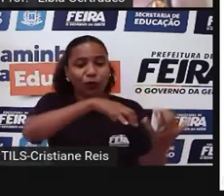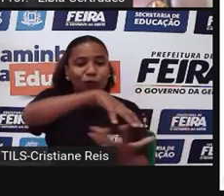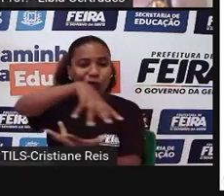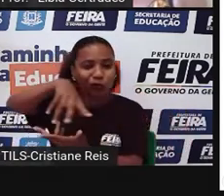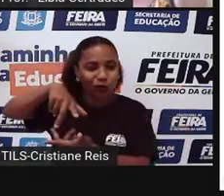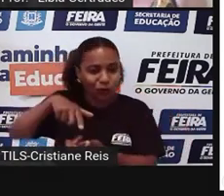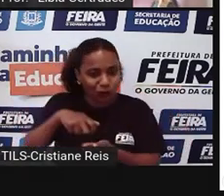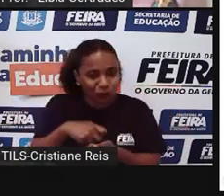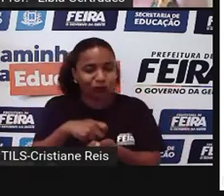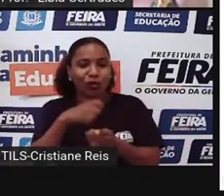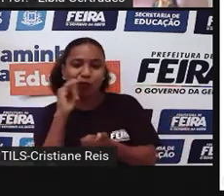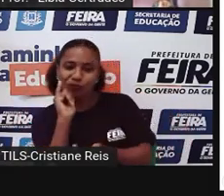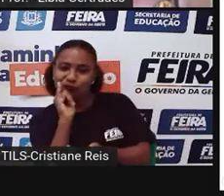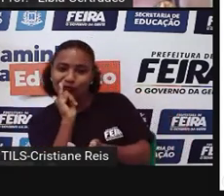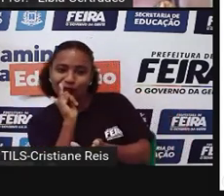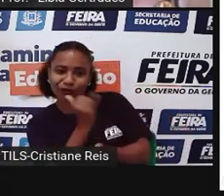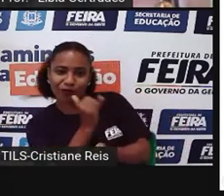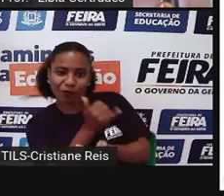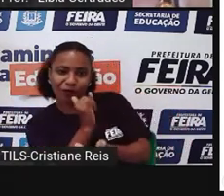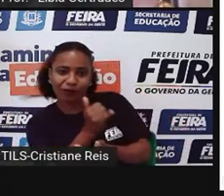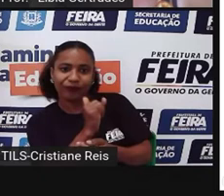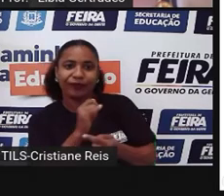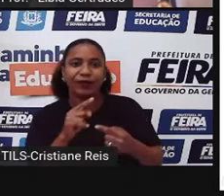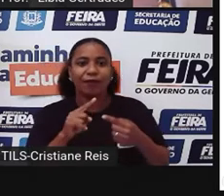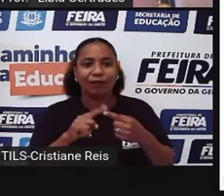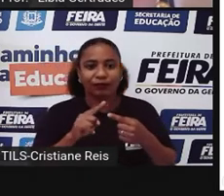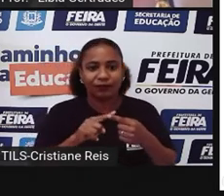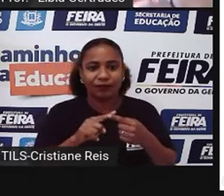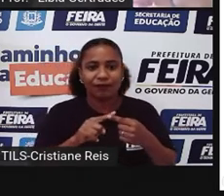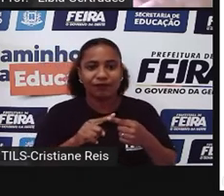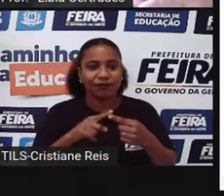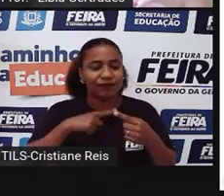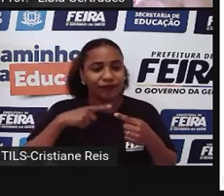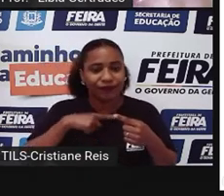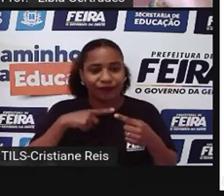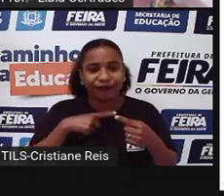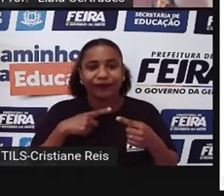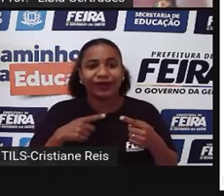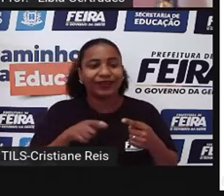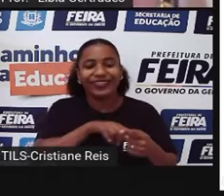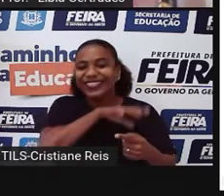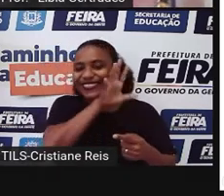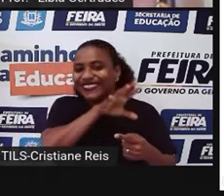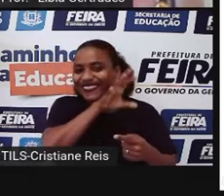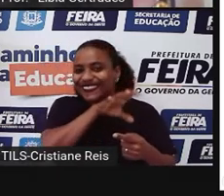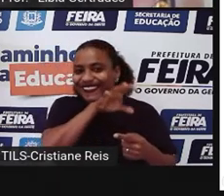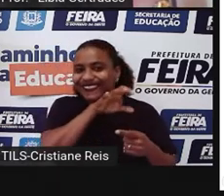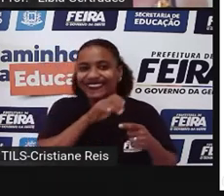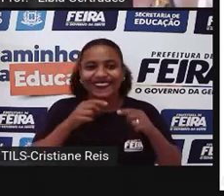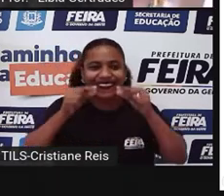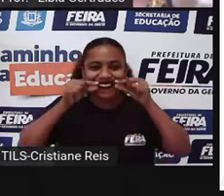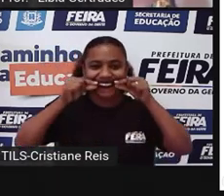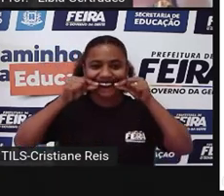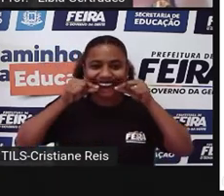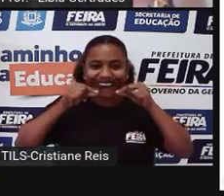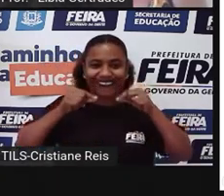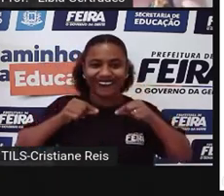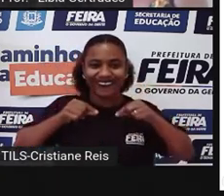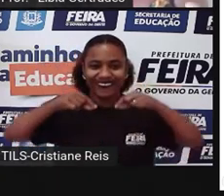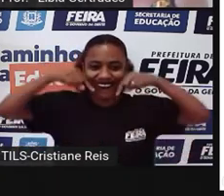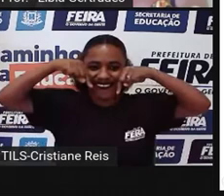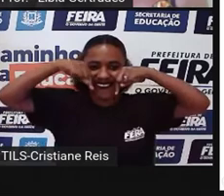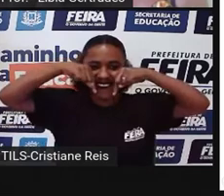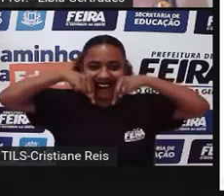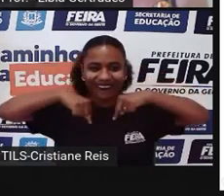Você vai trazer Ozebo, que é o tigre de dentes enormes. E ele era bastante